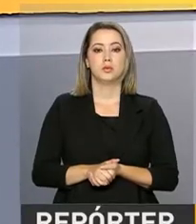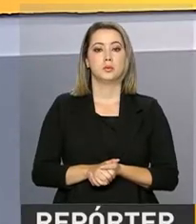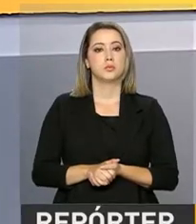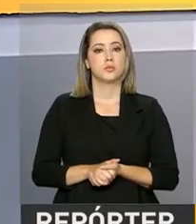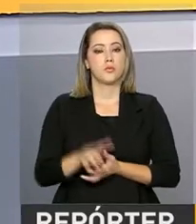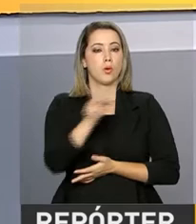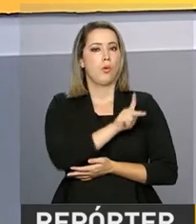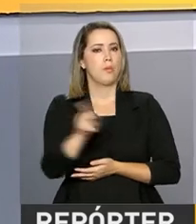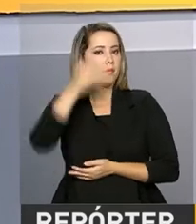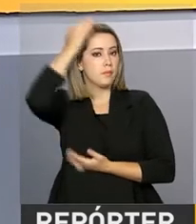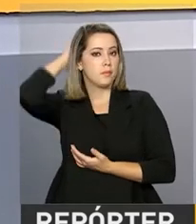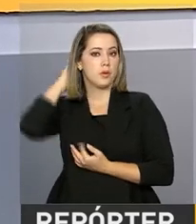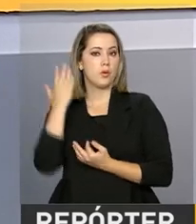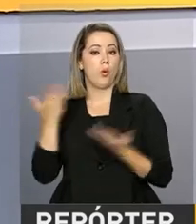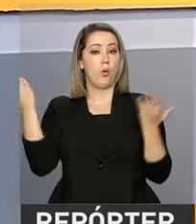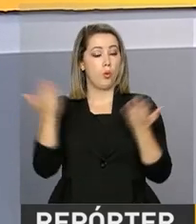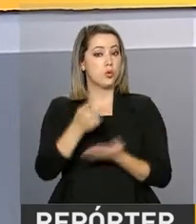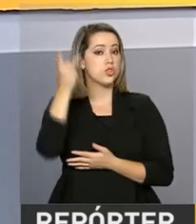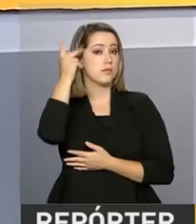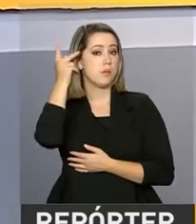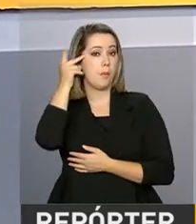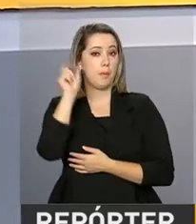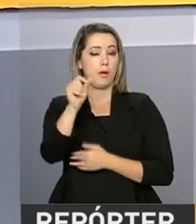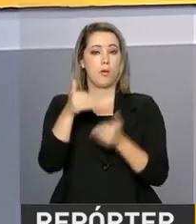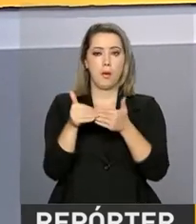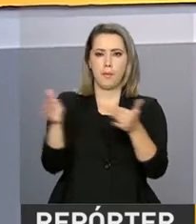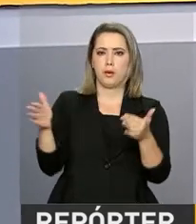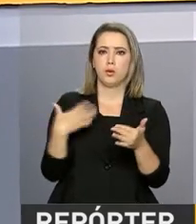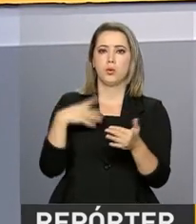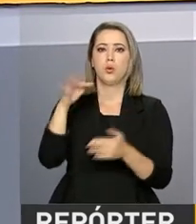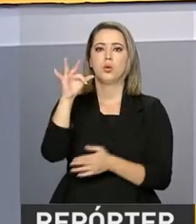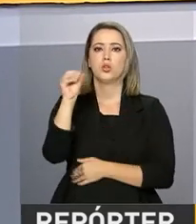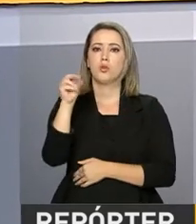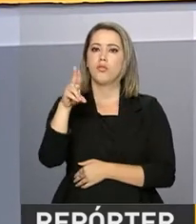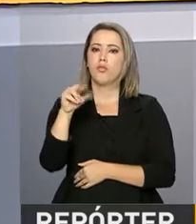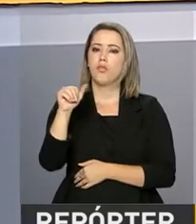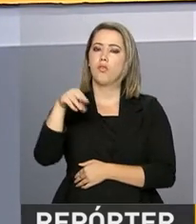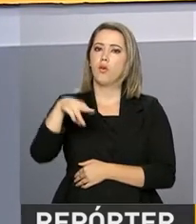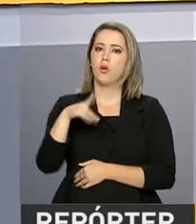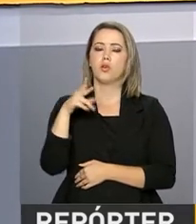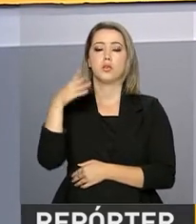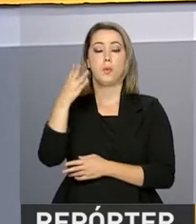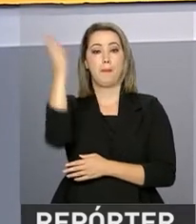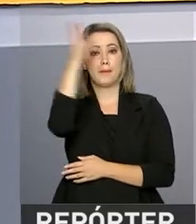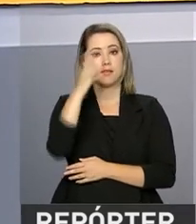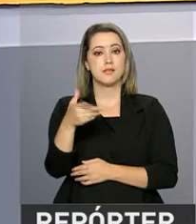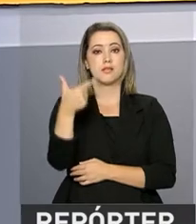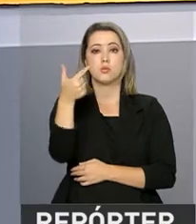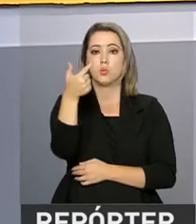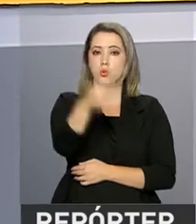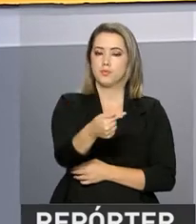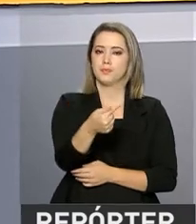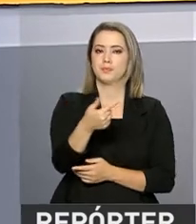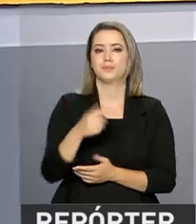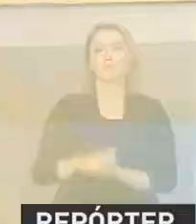presidente Michel Temer participou hoje em São Paulo da abertura do Fórum de Investimentos Brasil 2017.